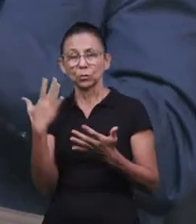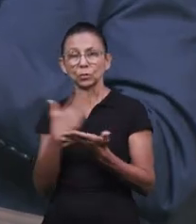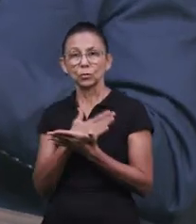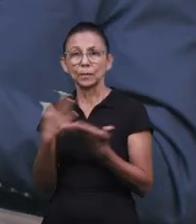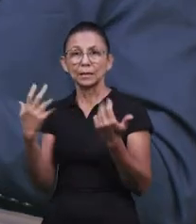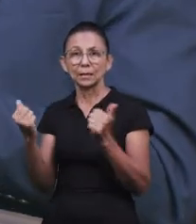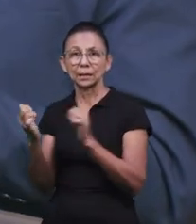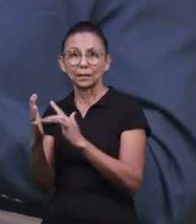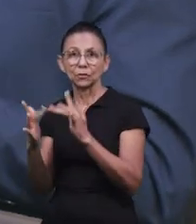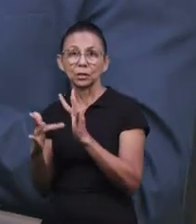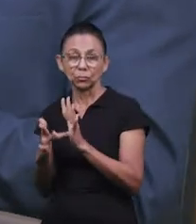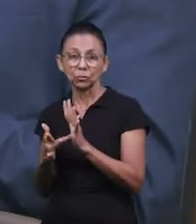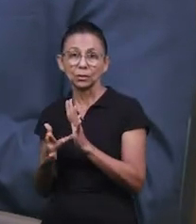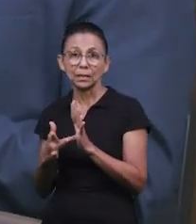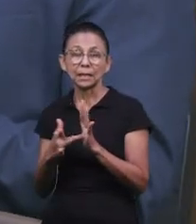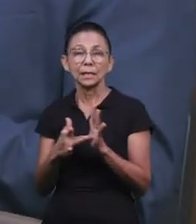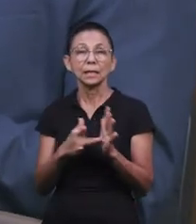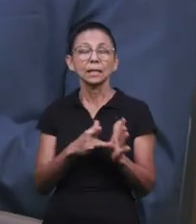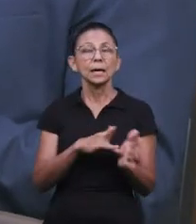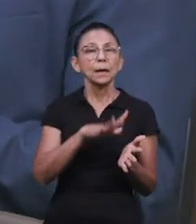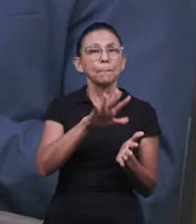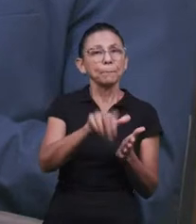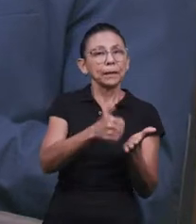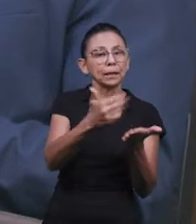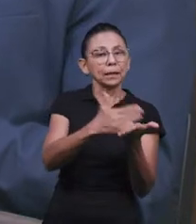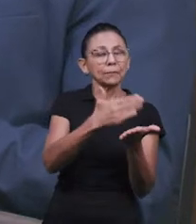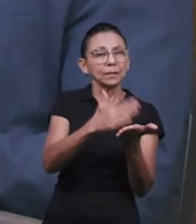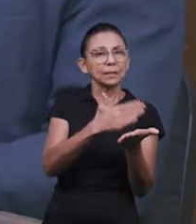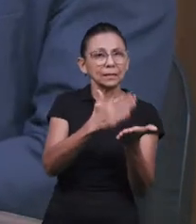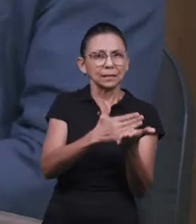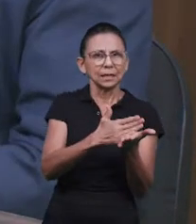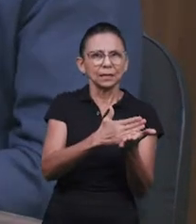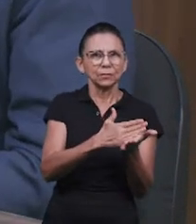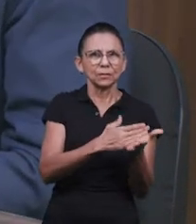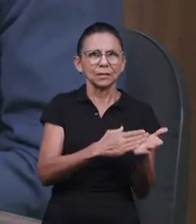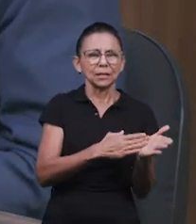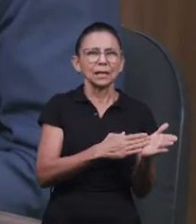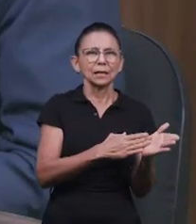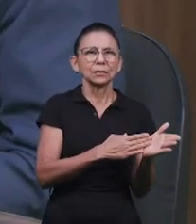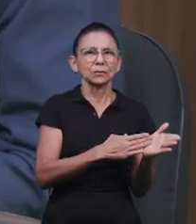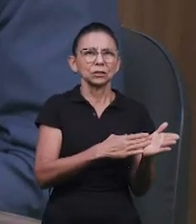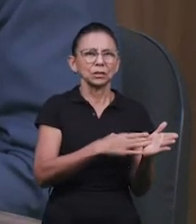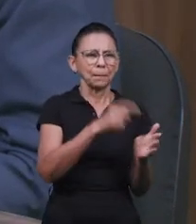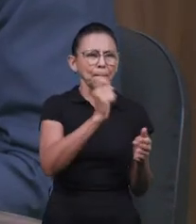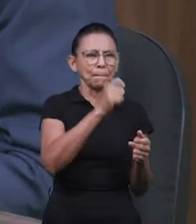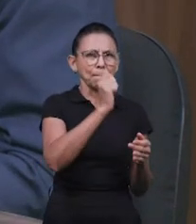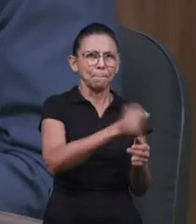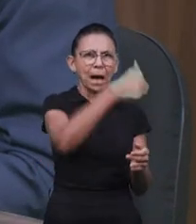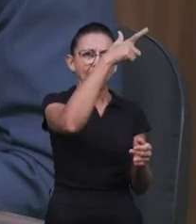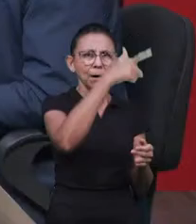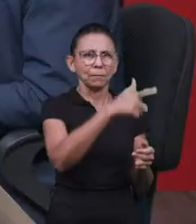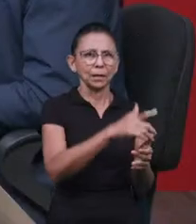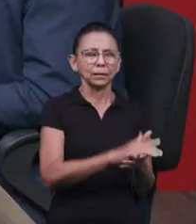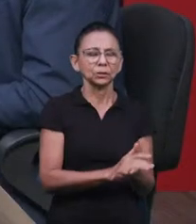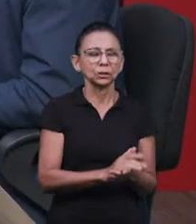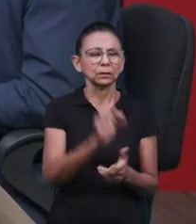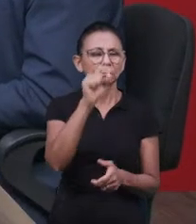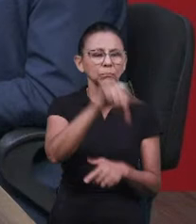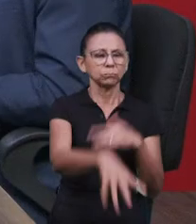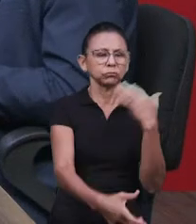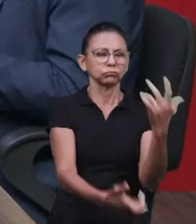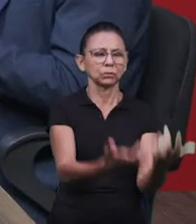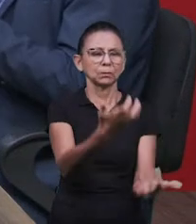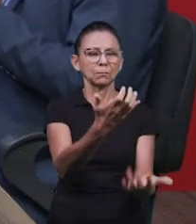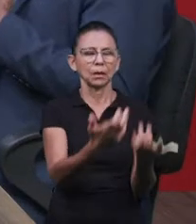era opressivo, eles queimaram aqui em Atos 19, 19. Então, tem coisas que não são para o servo de Deus nenhum. Ele tem que, agora,